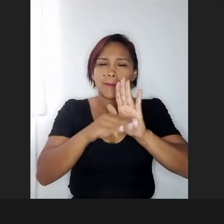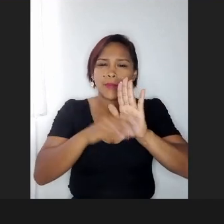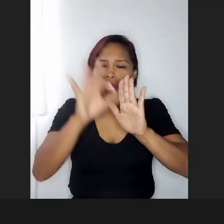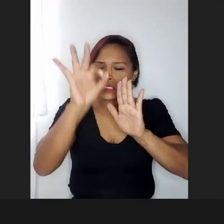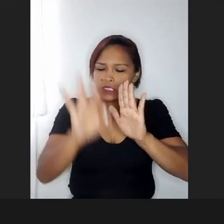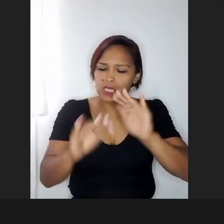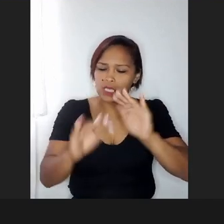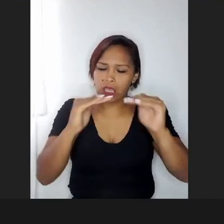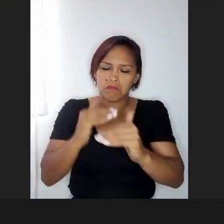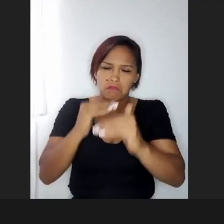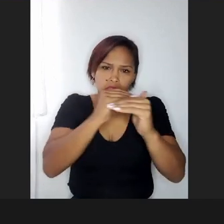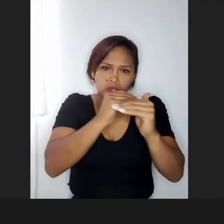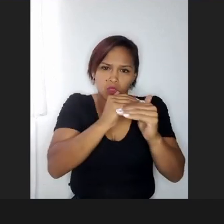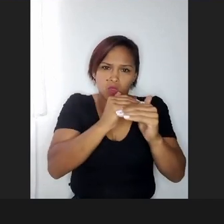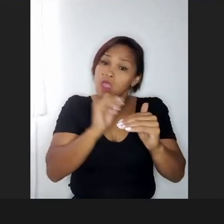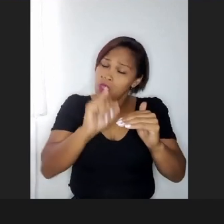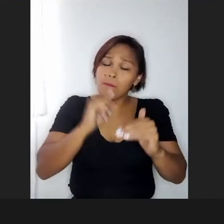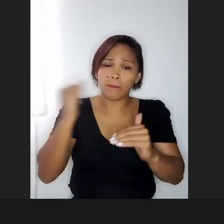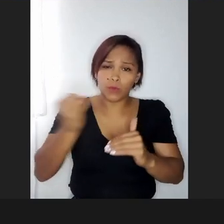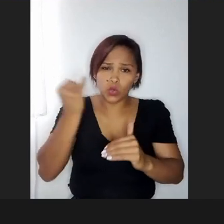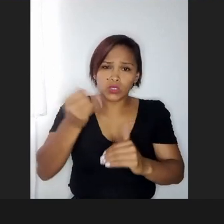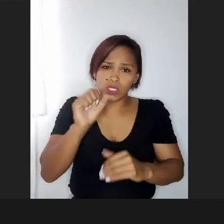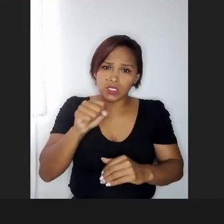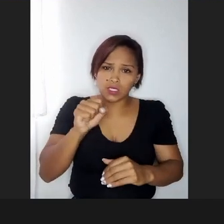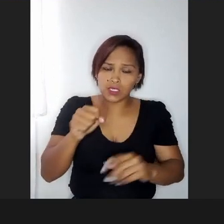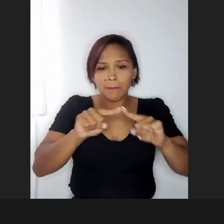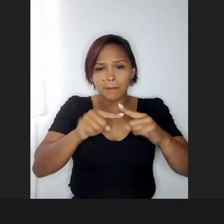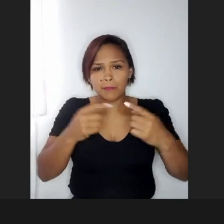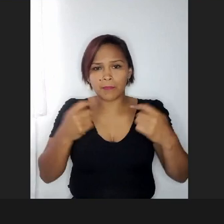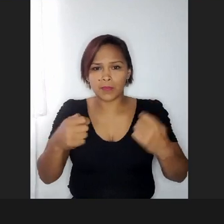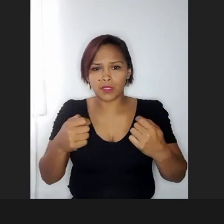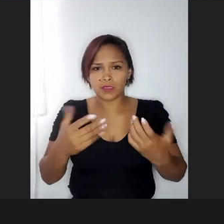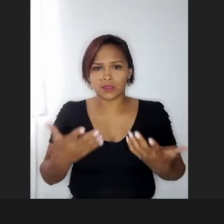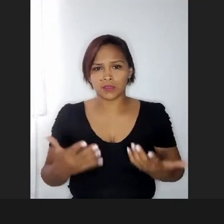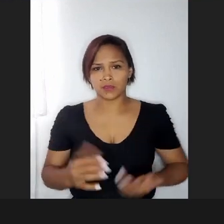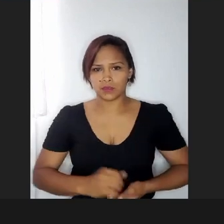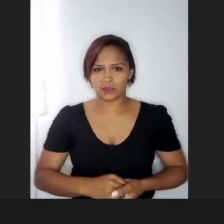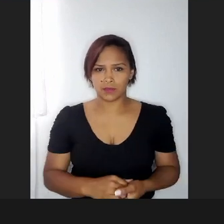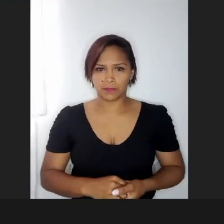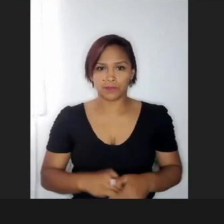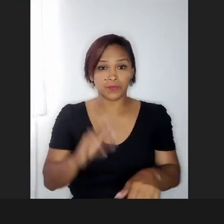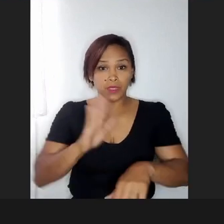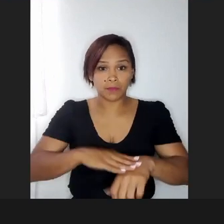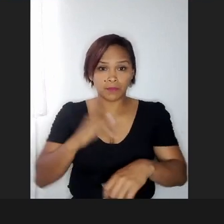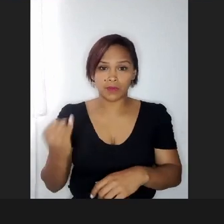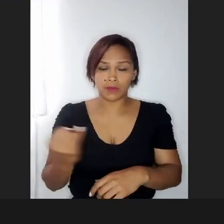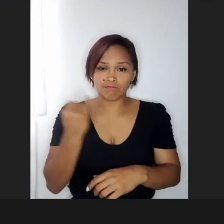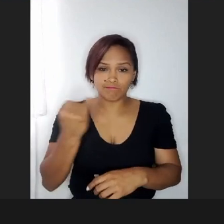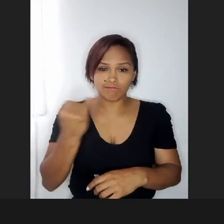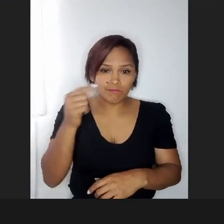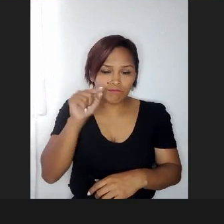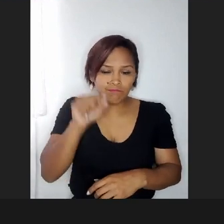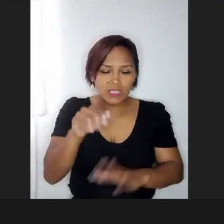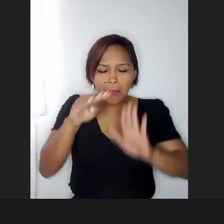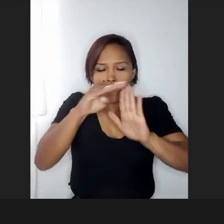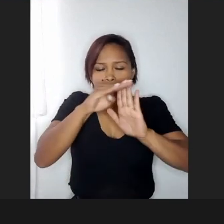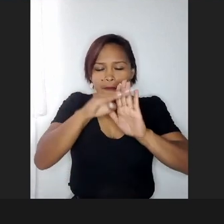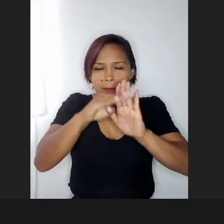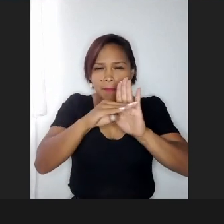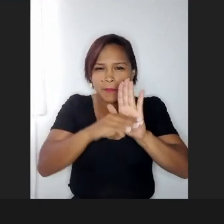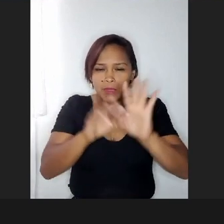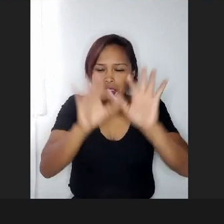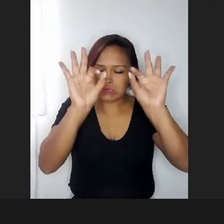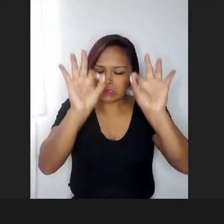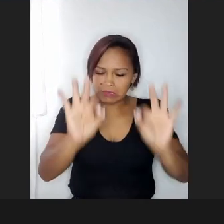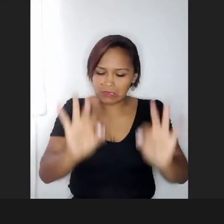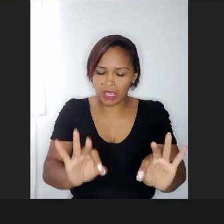estabelecida, claro que é importante uma rotina, mas o que é mais importante do que uma rotina ali, super